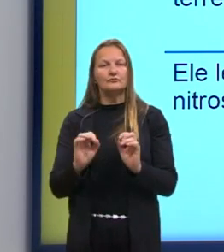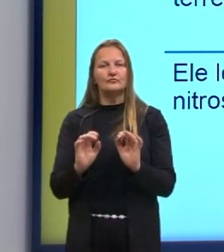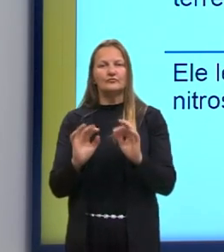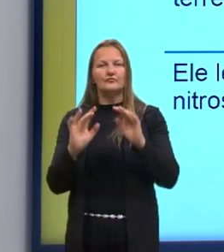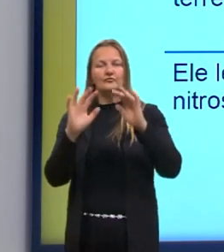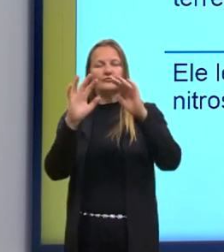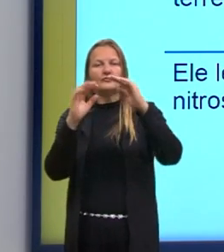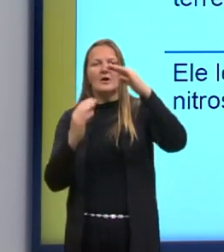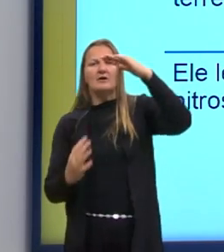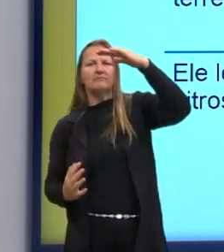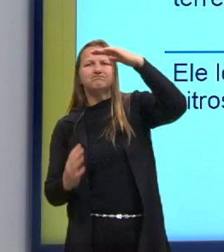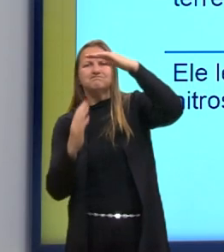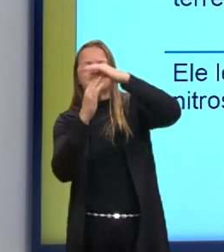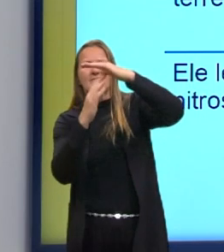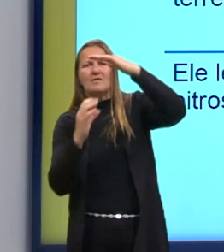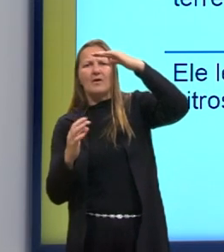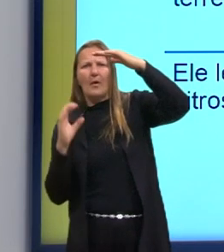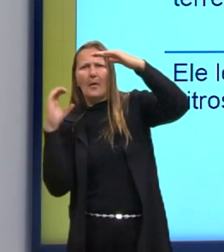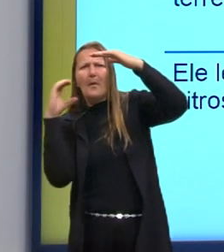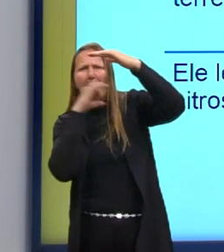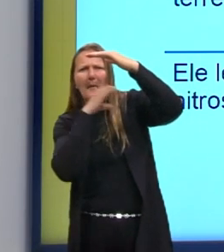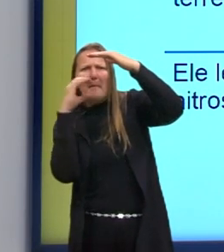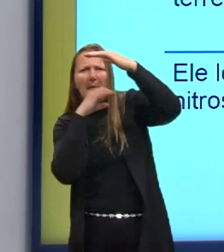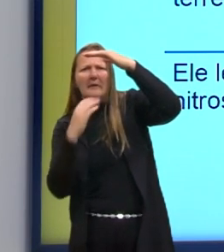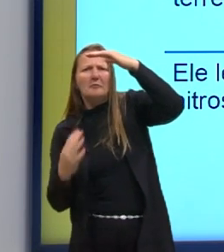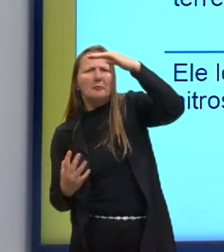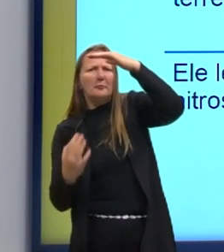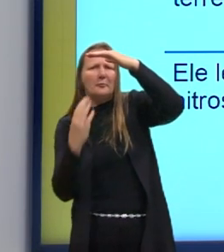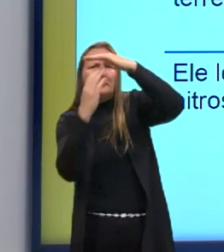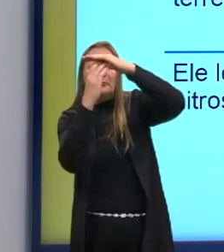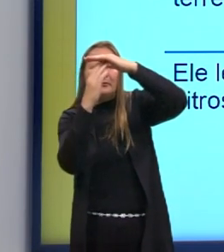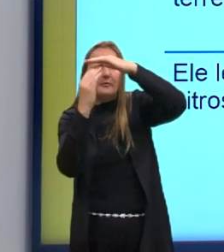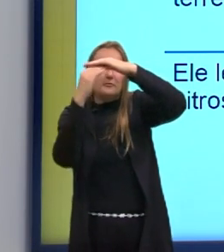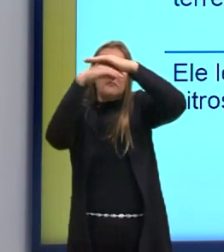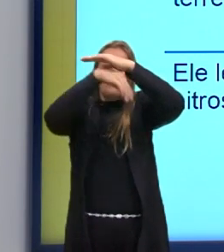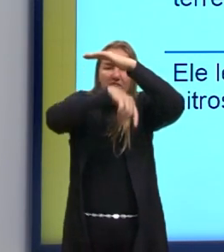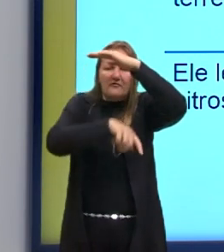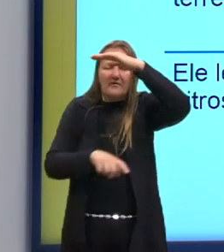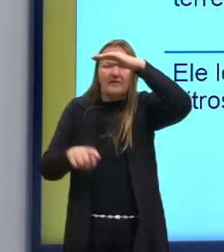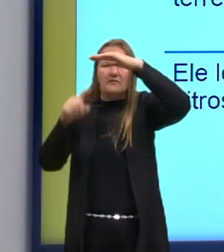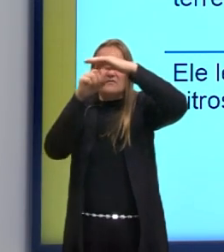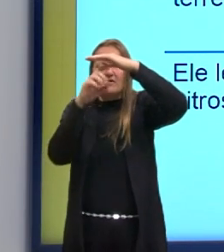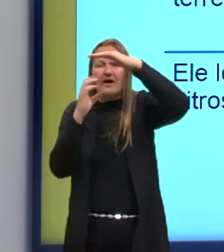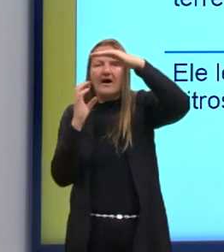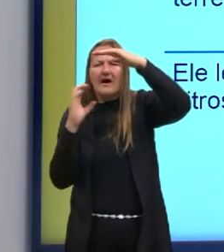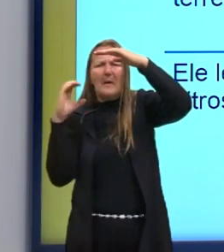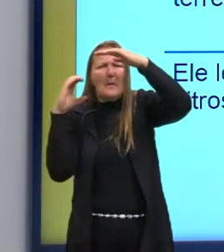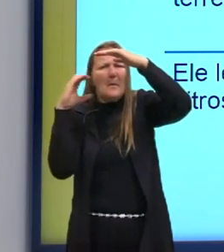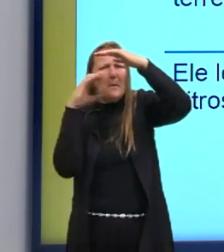que não é o dióxido de carbono, né? Que também aumenta o efeito estufa e o aquecimento global.